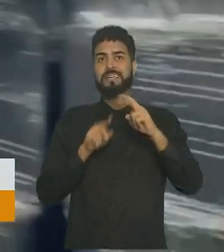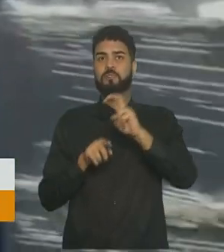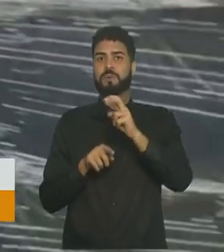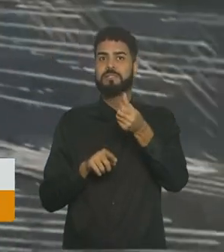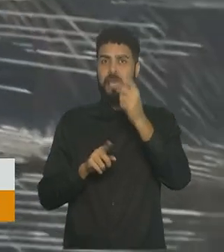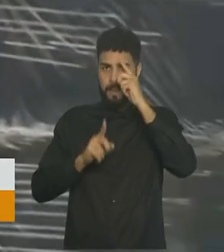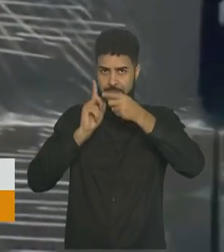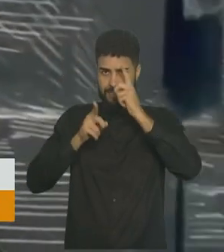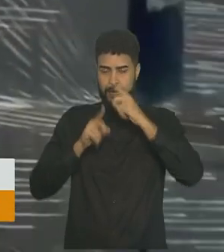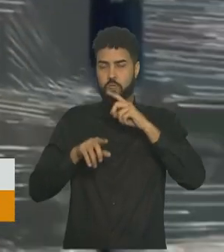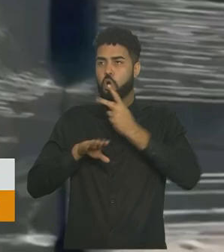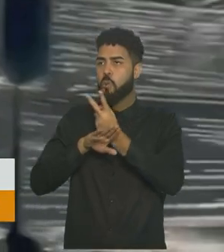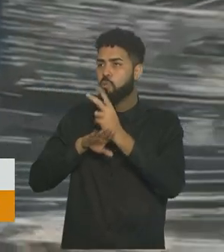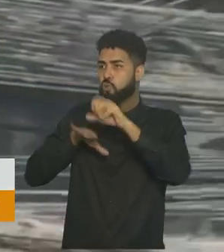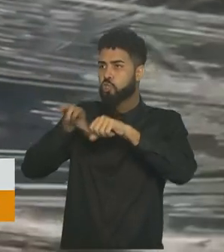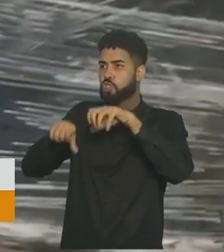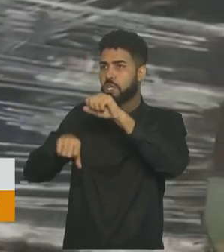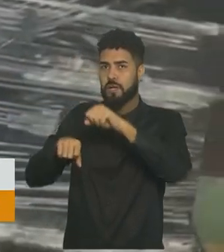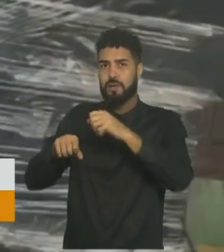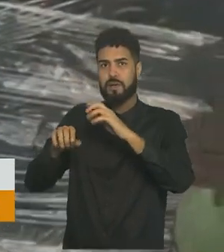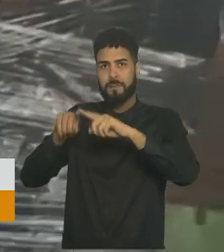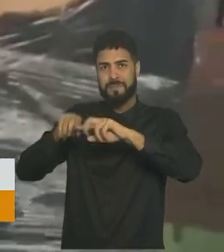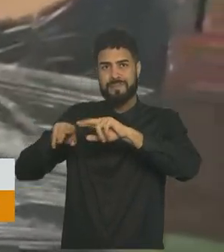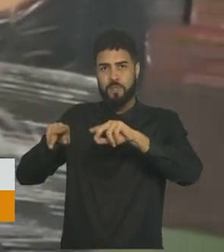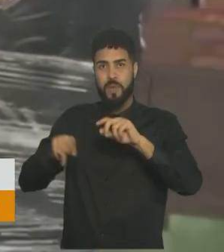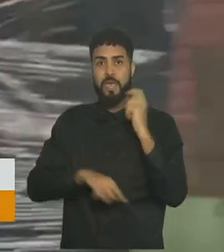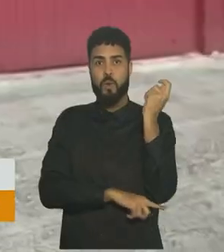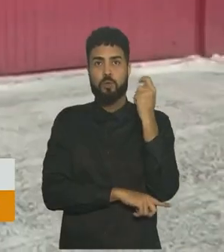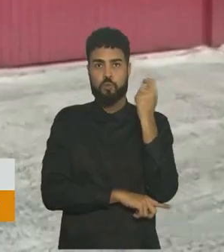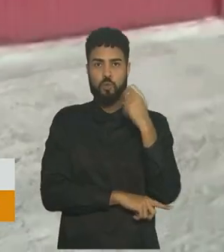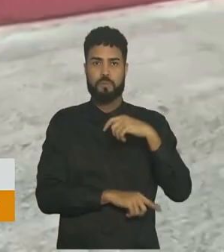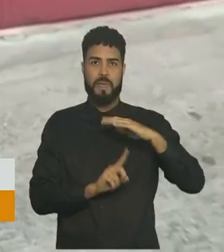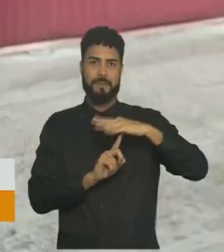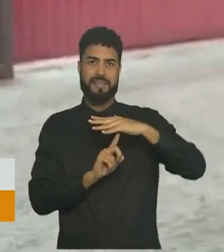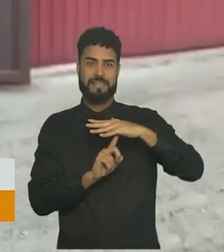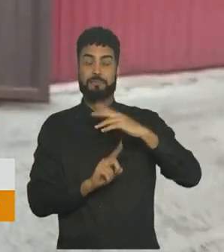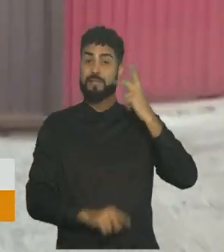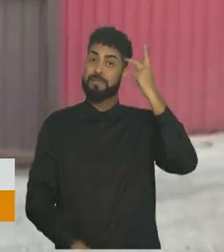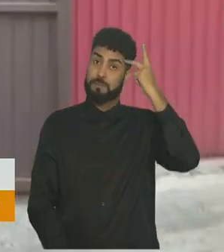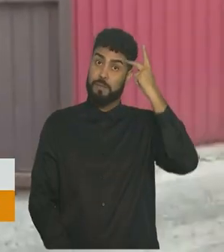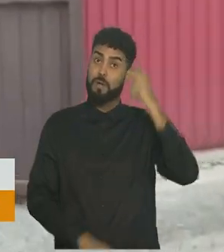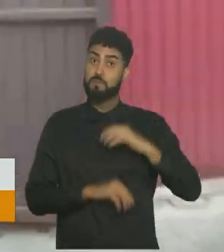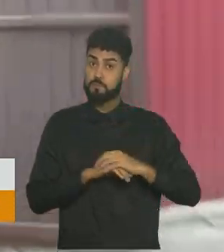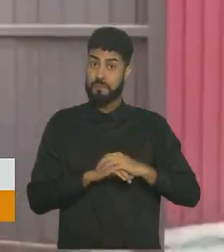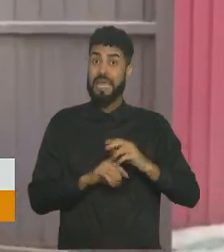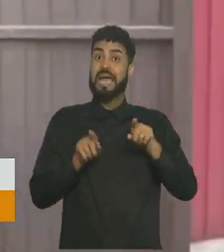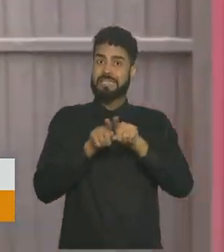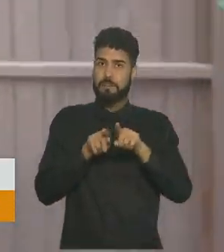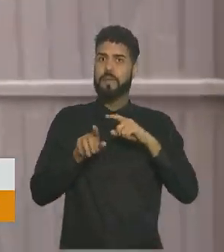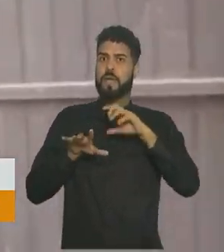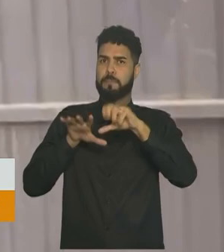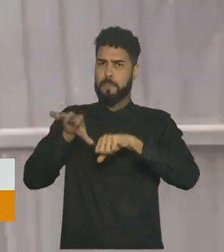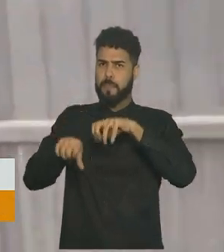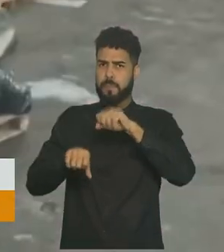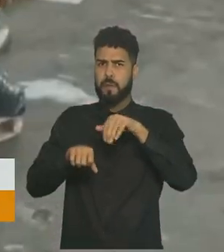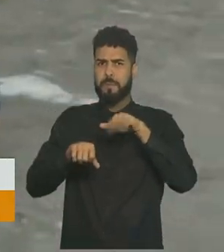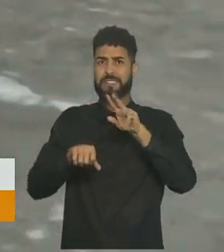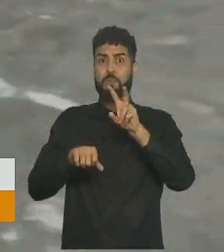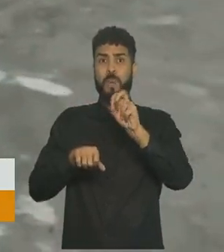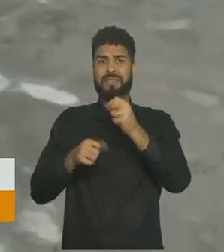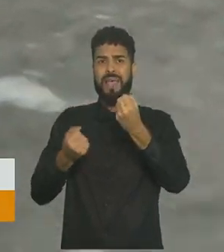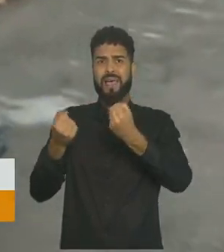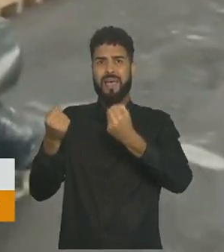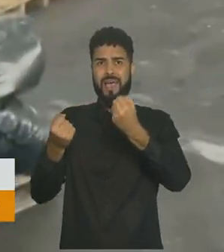mandados de busca e apreensão no Rio Grande do Sul, Paraná e em São Paulo. Também foram retidos mais de 50